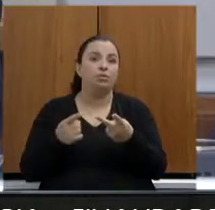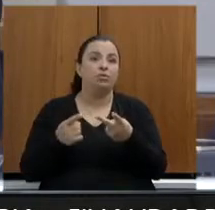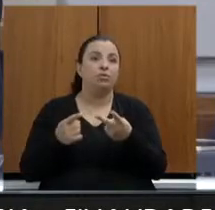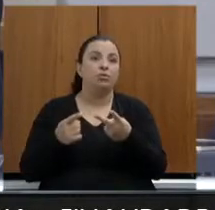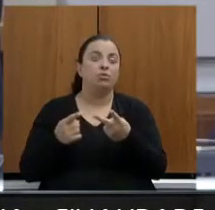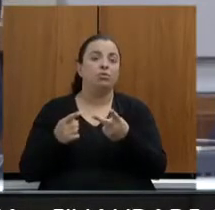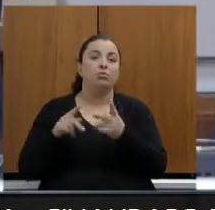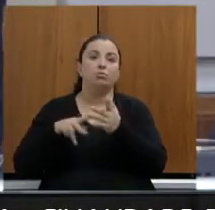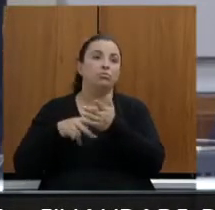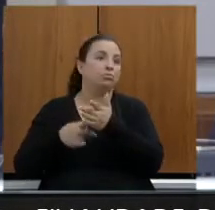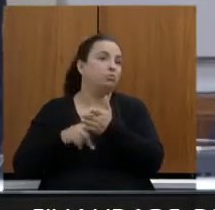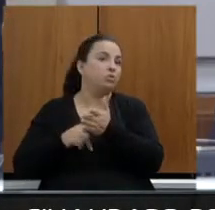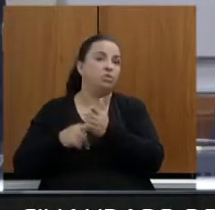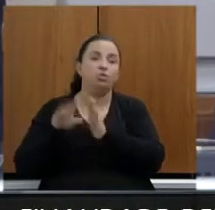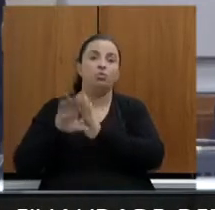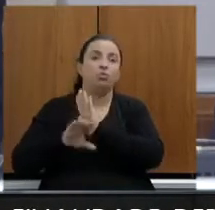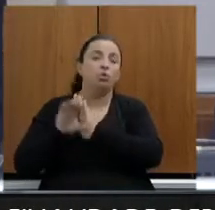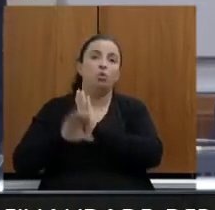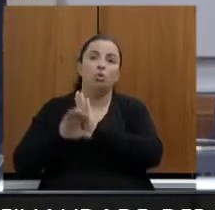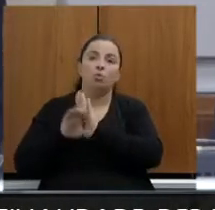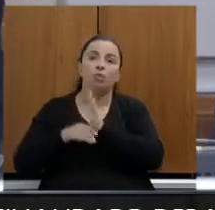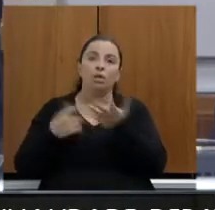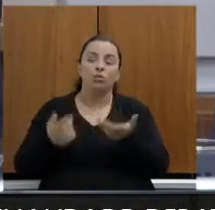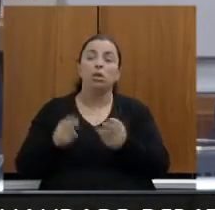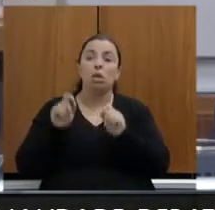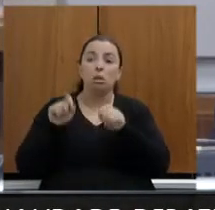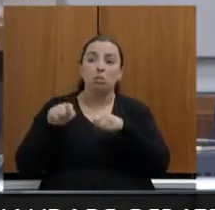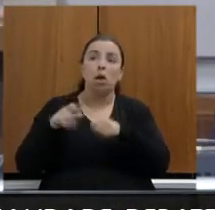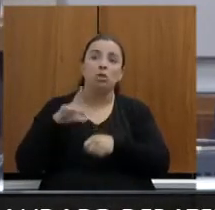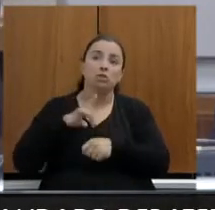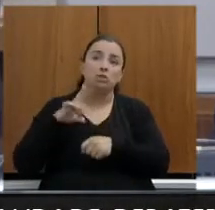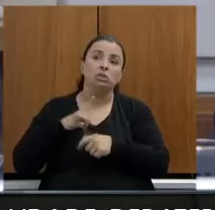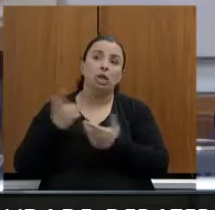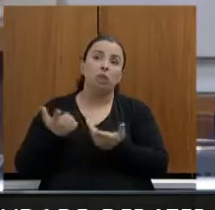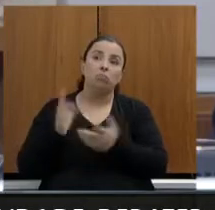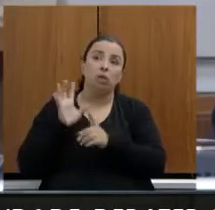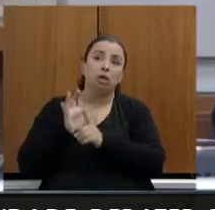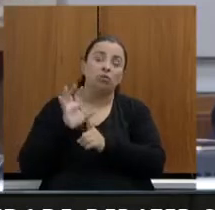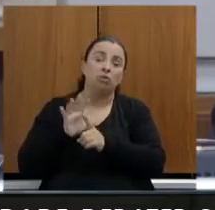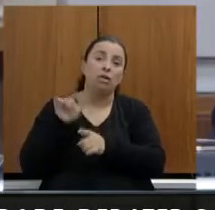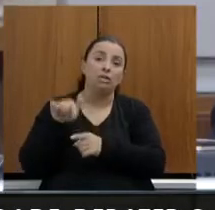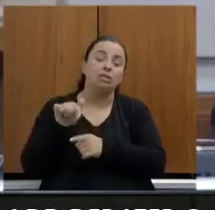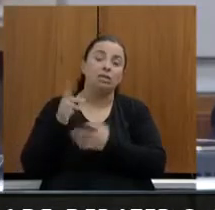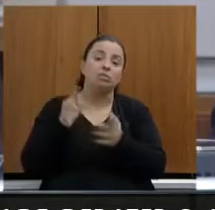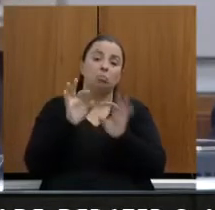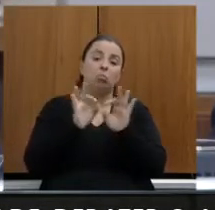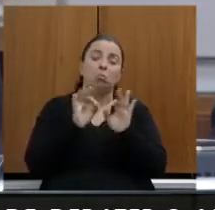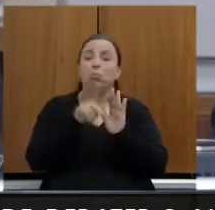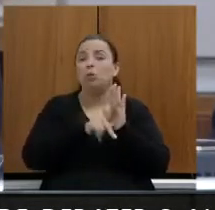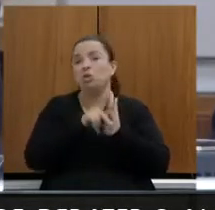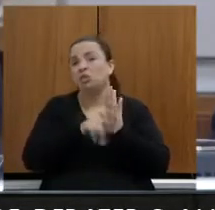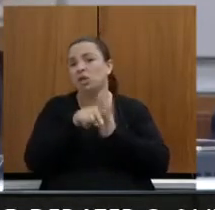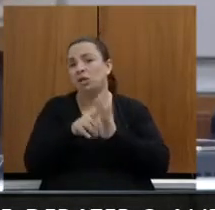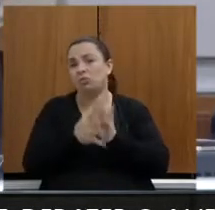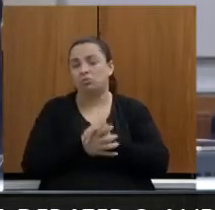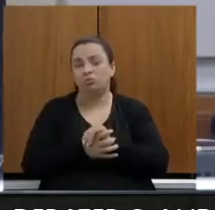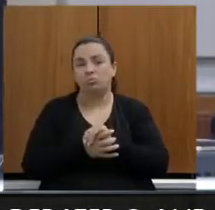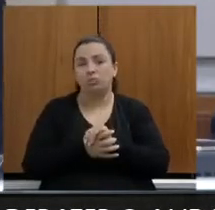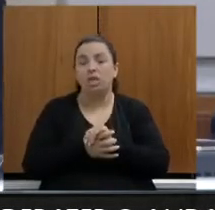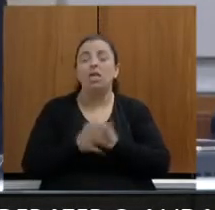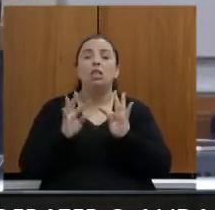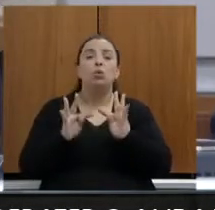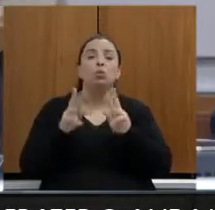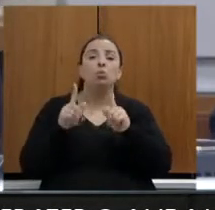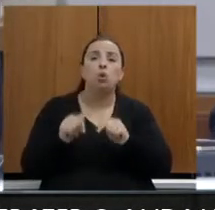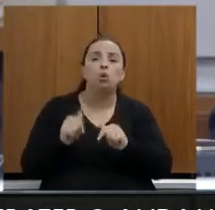pessoalmente, ou a minha equipe reuniu todas as pessoas, todas, sem exceção, que nos solicitaram